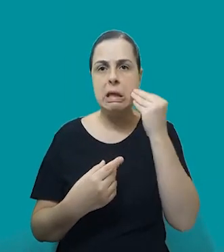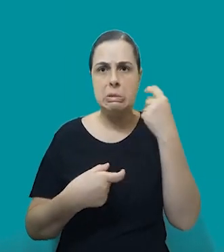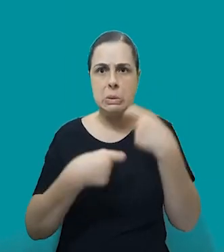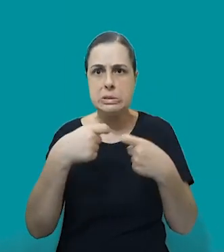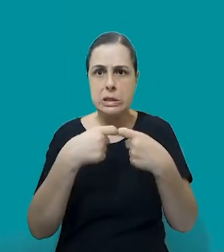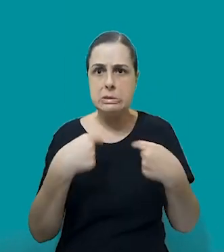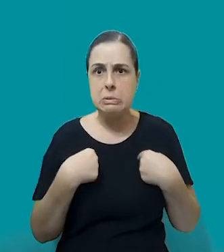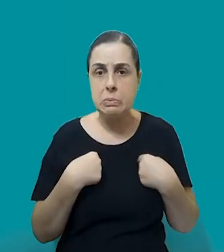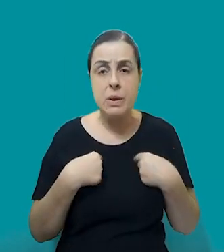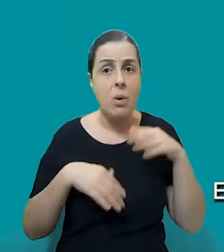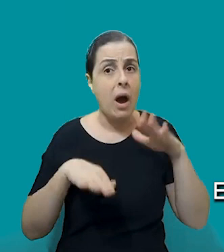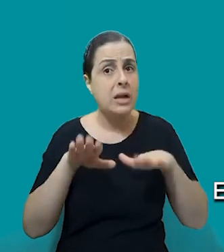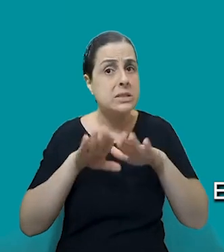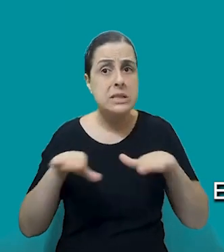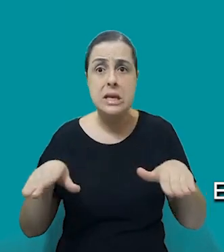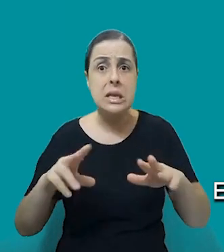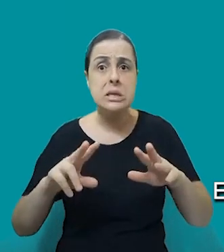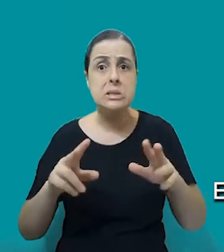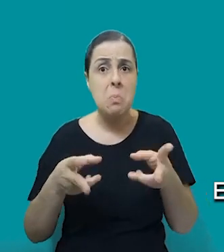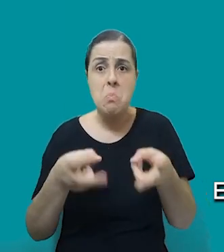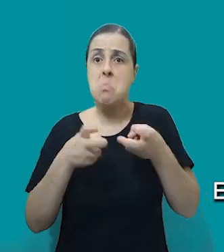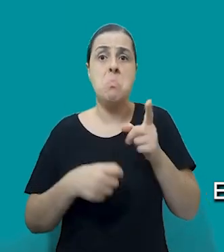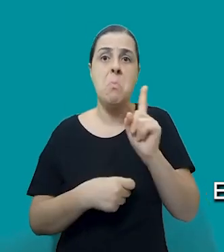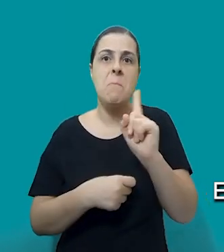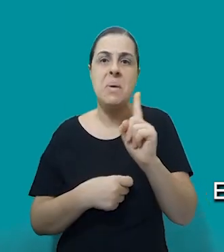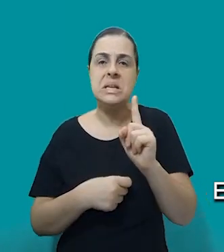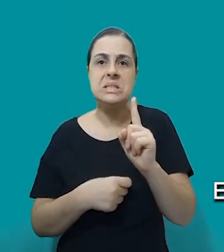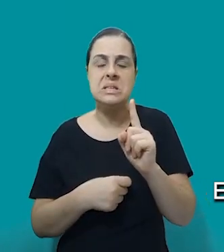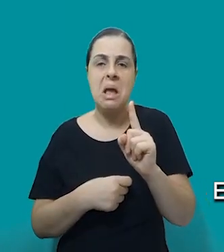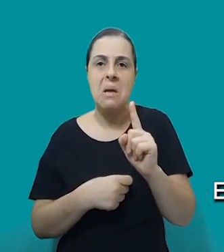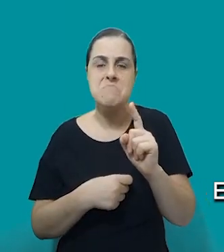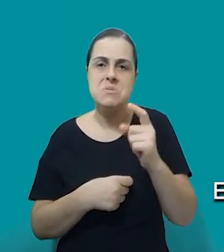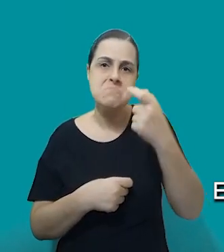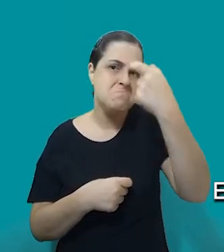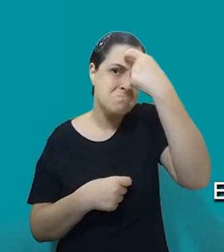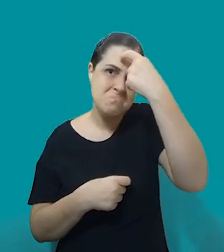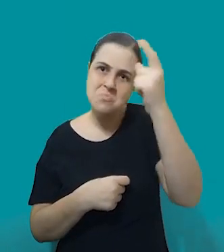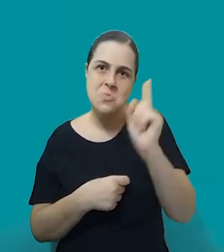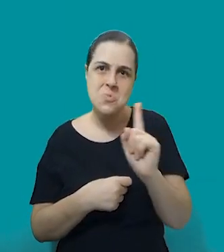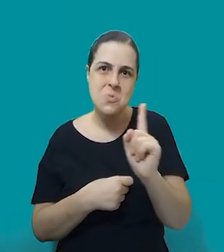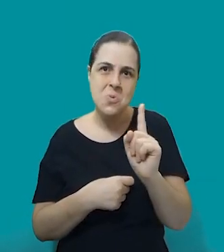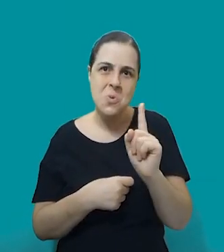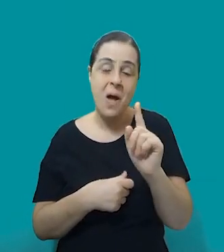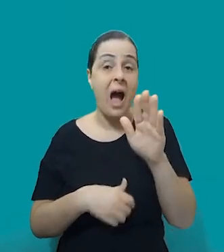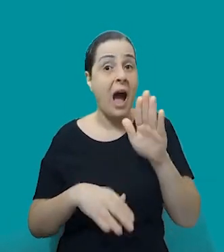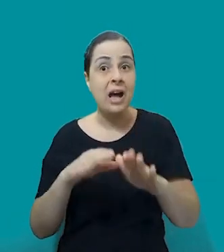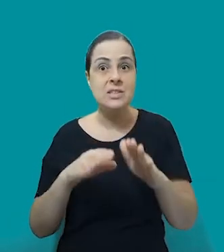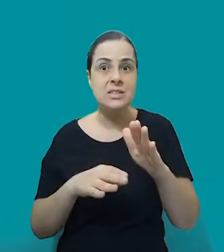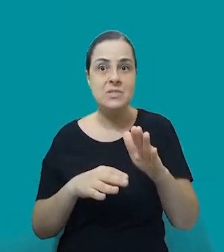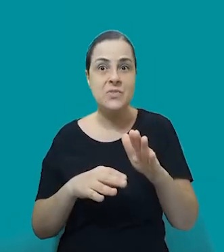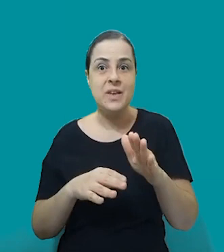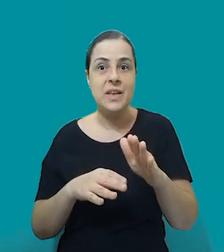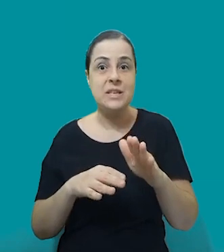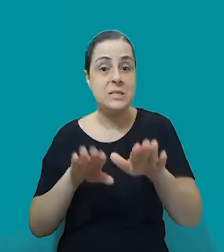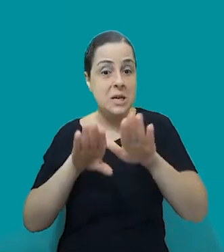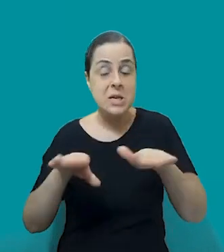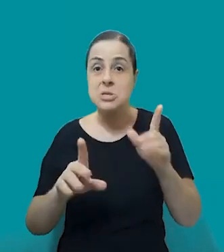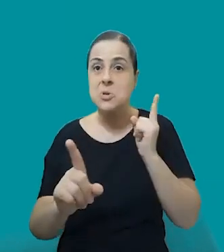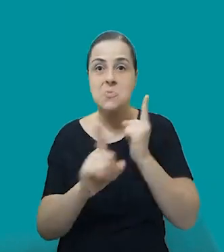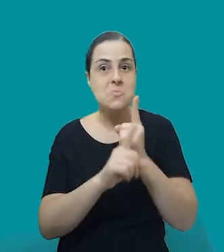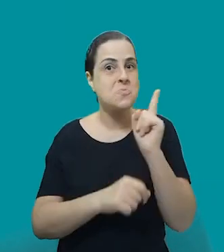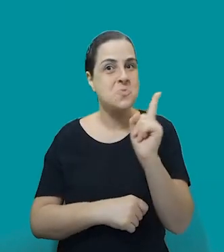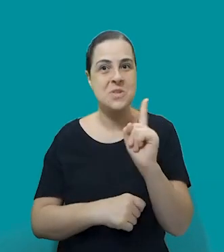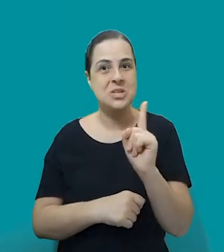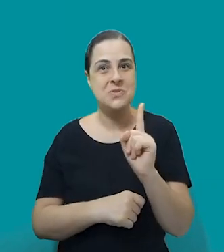demora a perceber. Então, eu acho que nós temos duas questões. A gente tem primeiro a questão de não identificar essas violências e aí